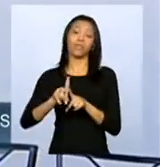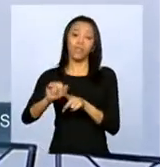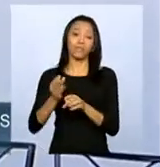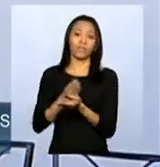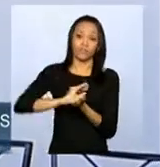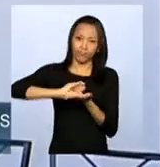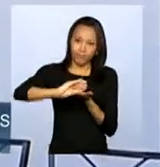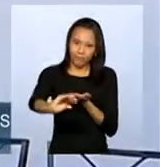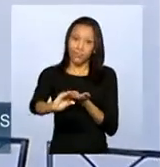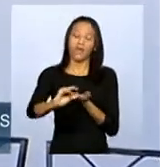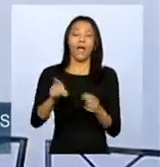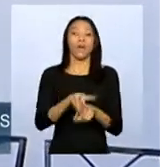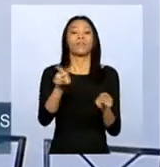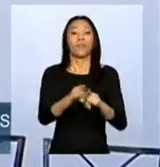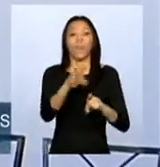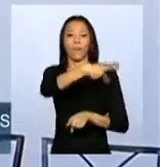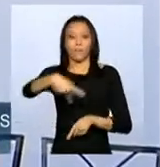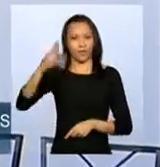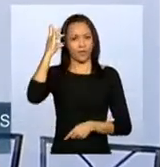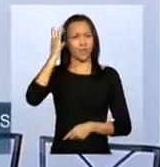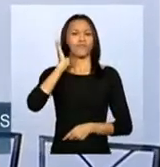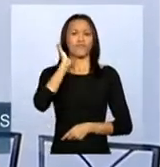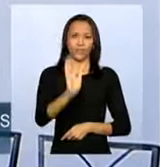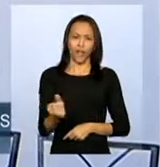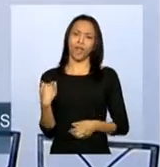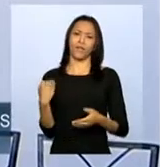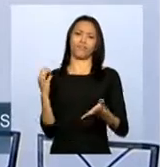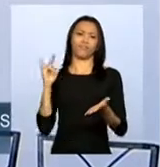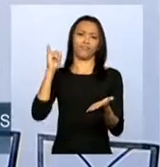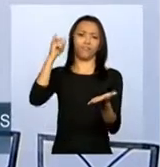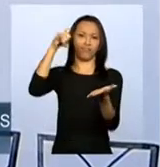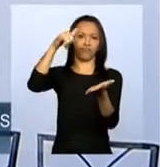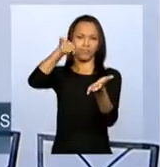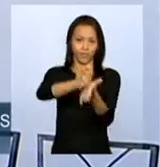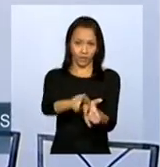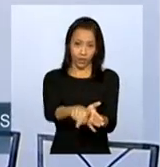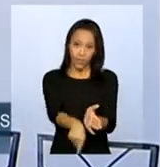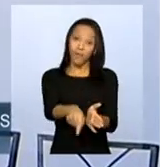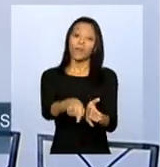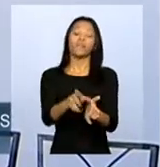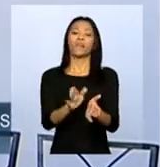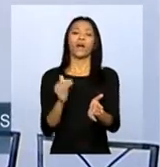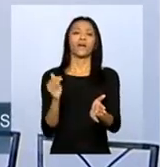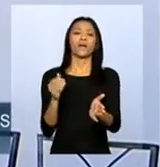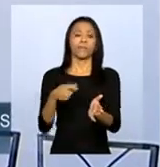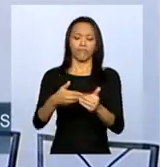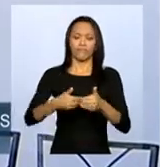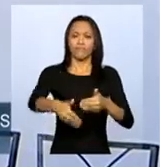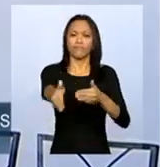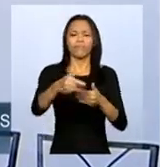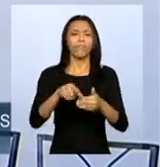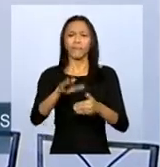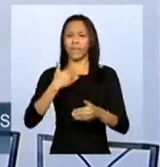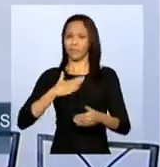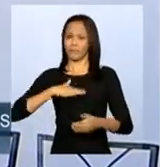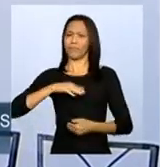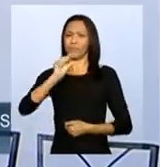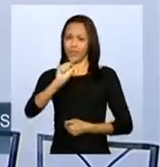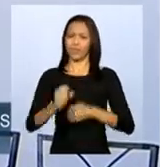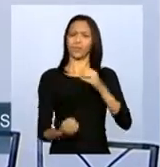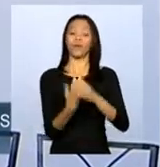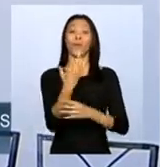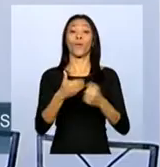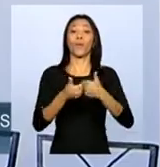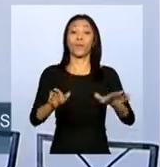ser investidos. A presidenta Dilma Rousseff já partiu de Brasília e está aqui em trânsito para BH. O evento está programado para daqui a pouquinho, às